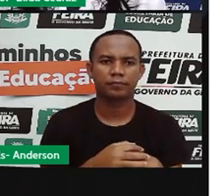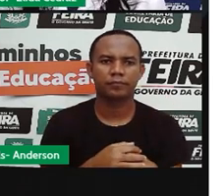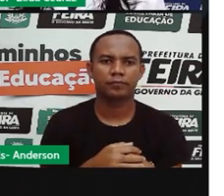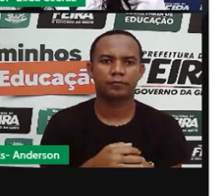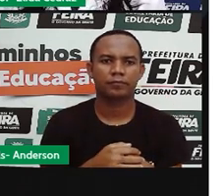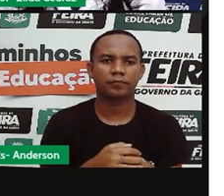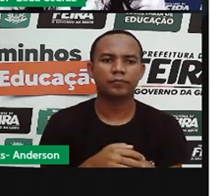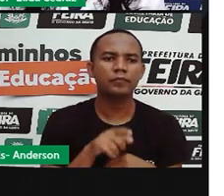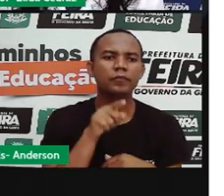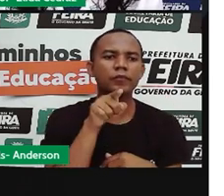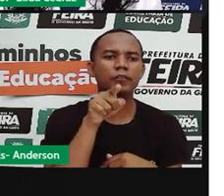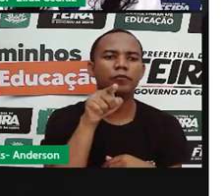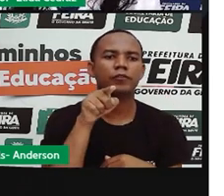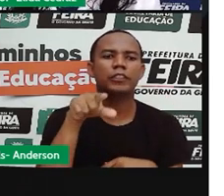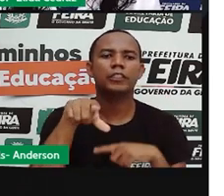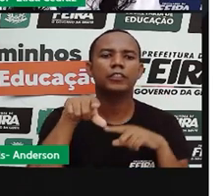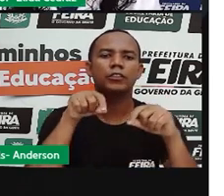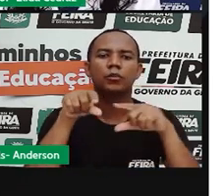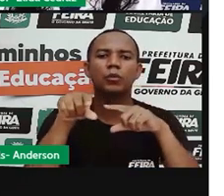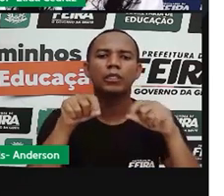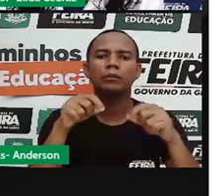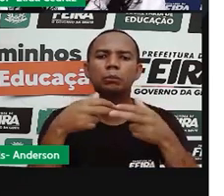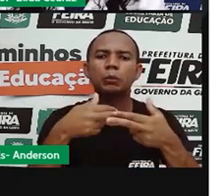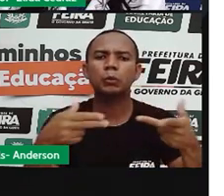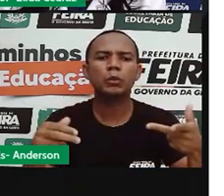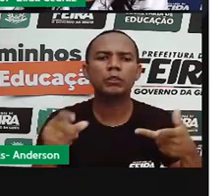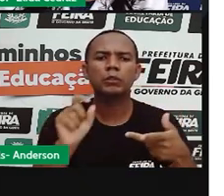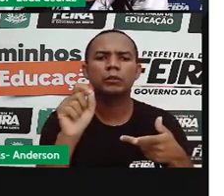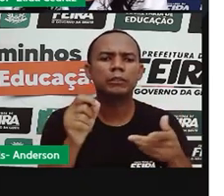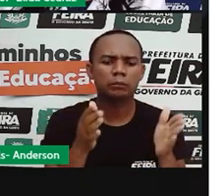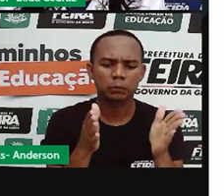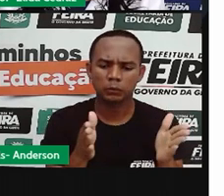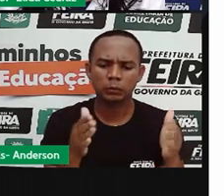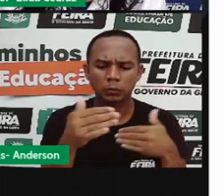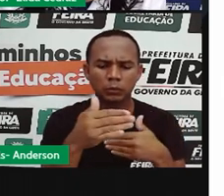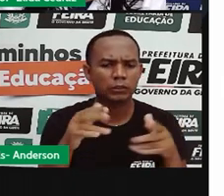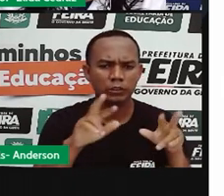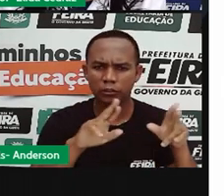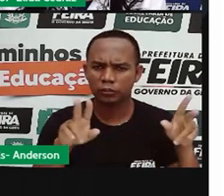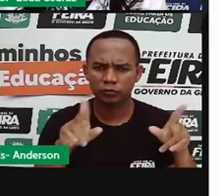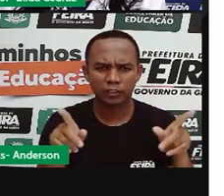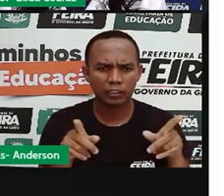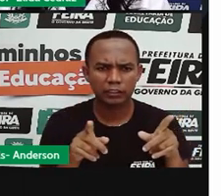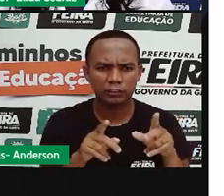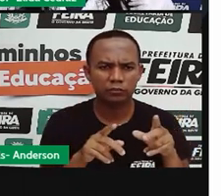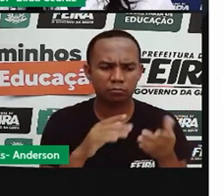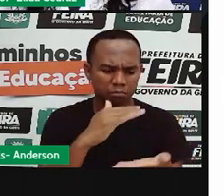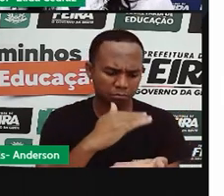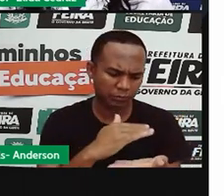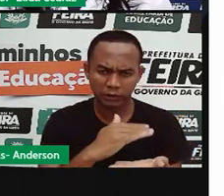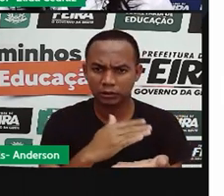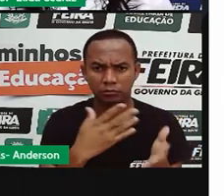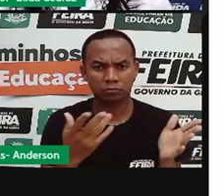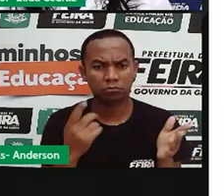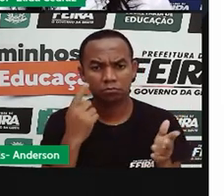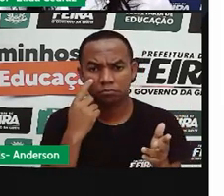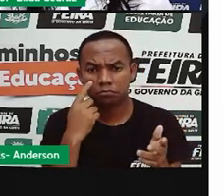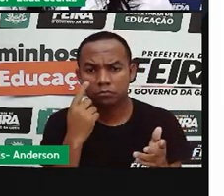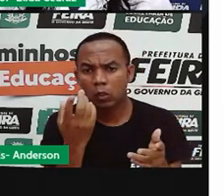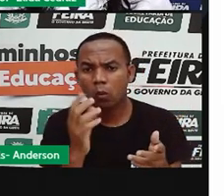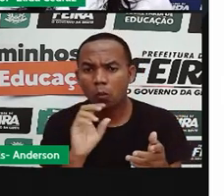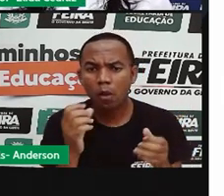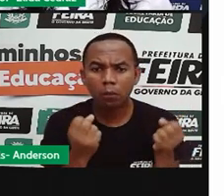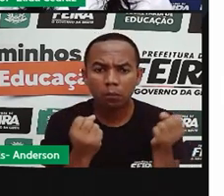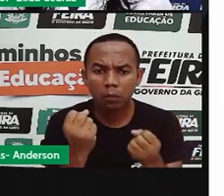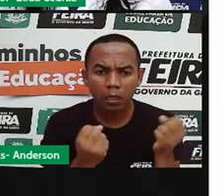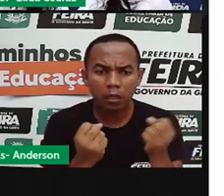você vai escolher alguns objetos, tá bom? De tamanho diferente. Não pega tudo do mesmo tamanho, não. Aí você vai arrumar